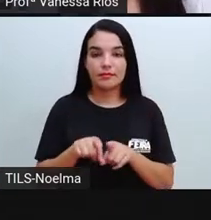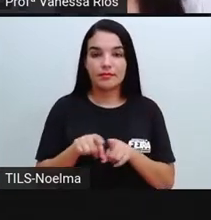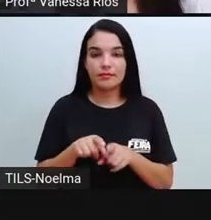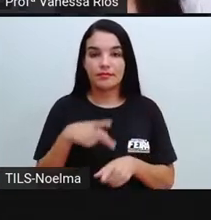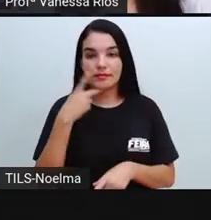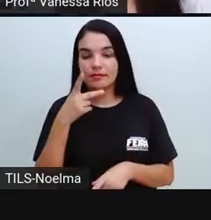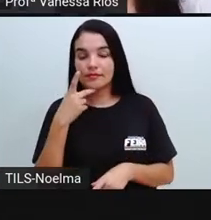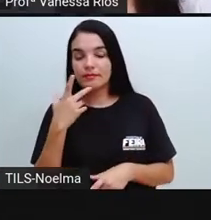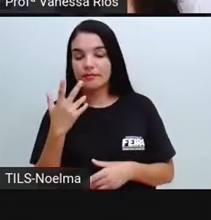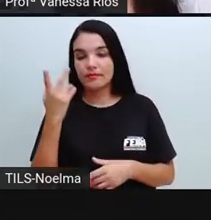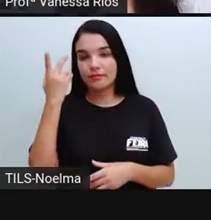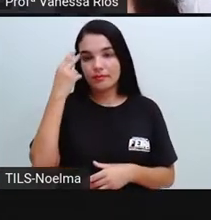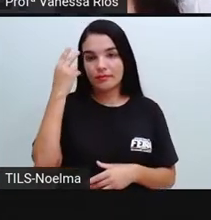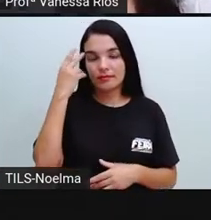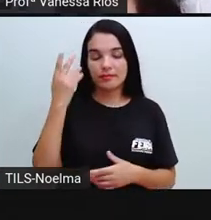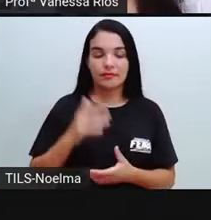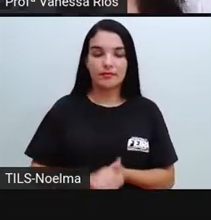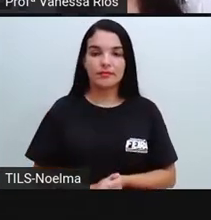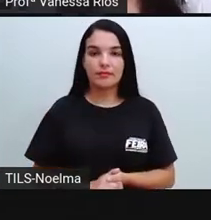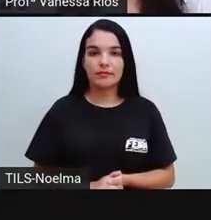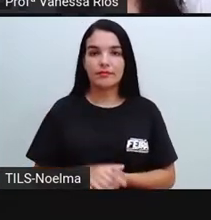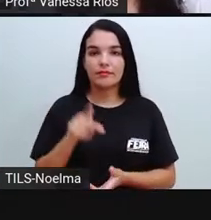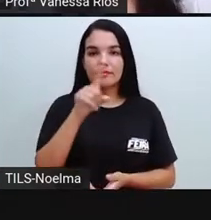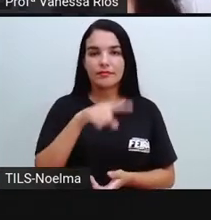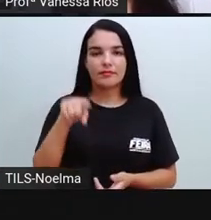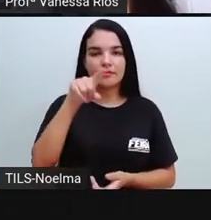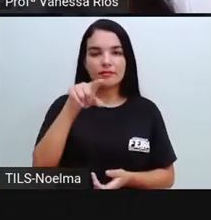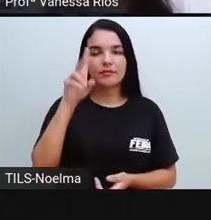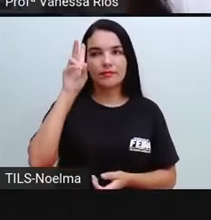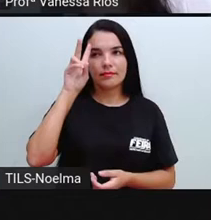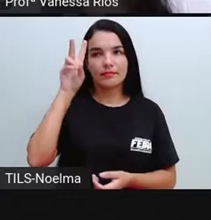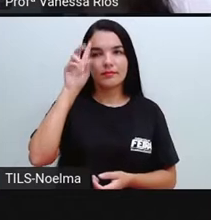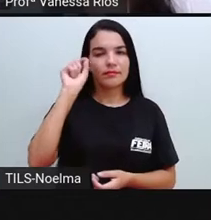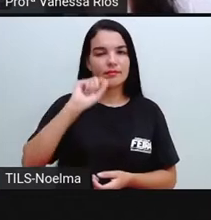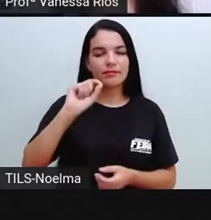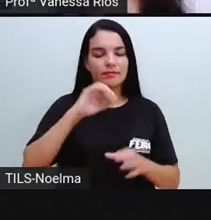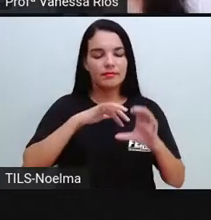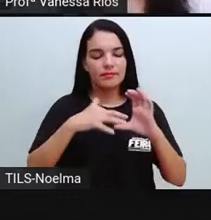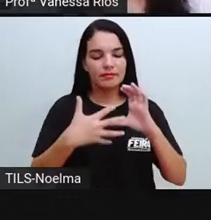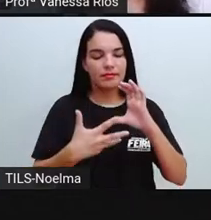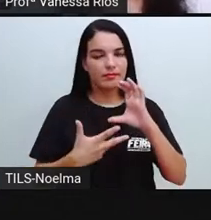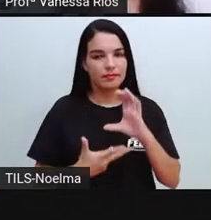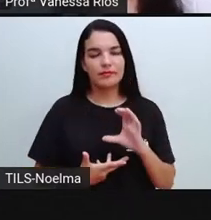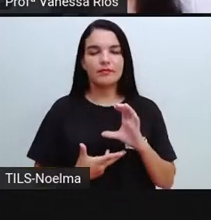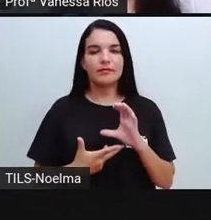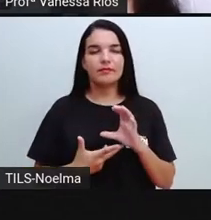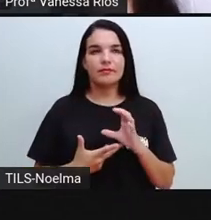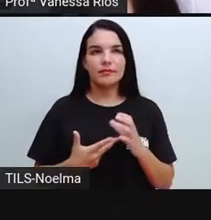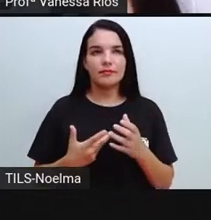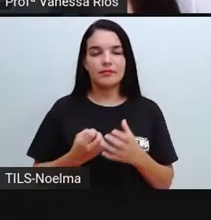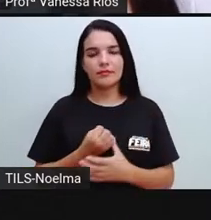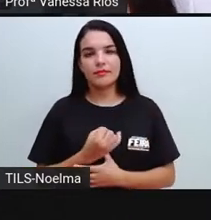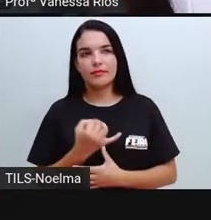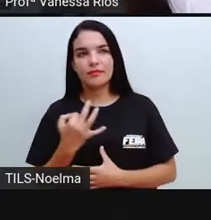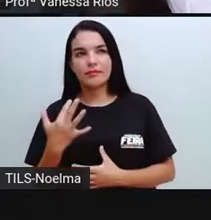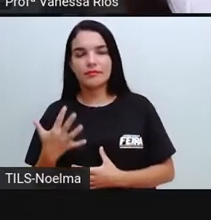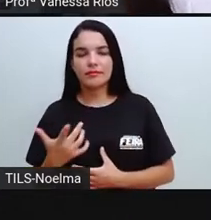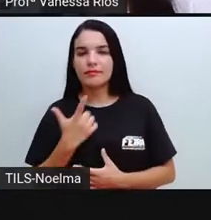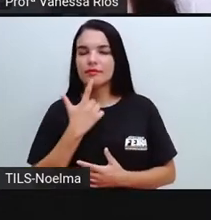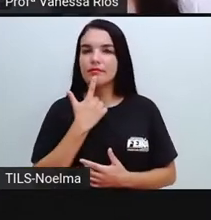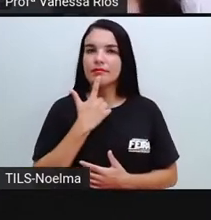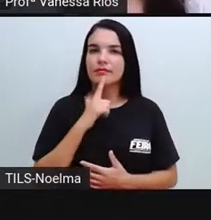Pó pergunta agora para vocês, vocês lembram quais são as características, qual o tipo de